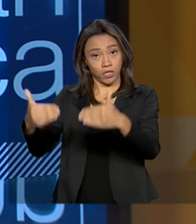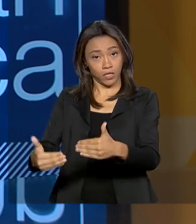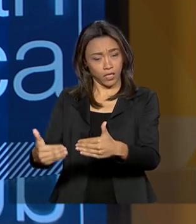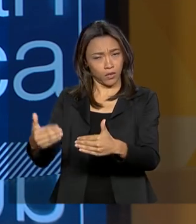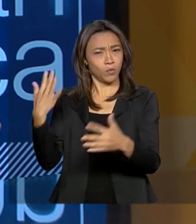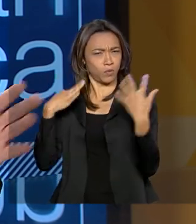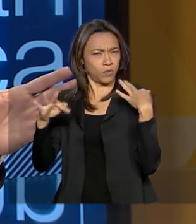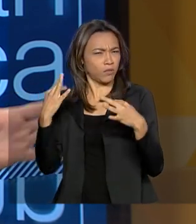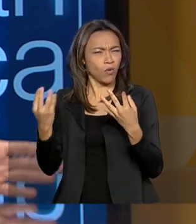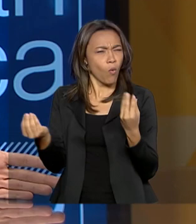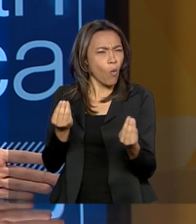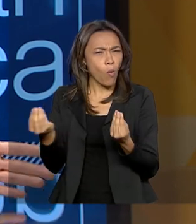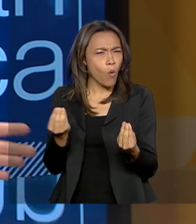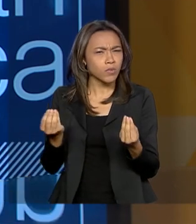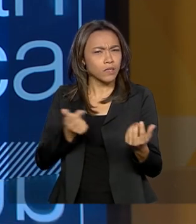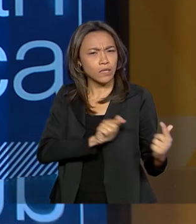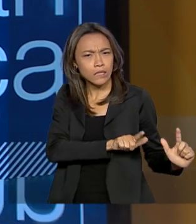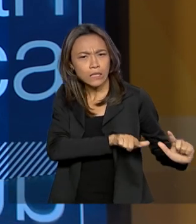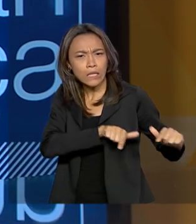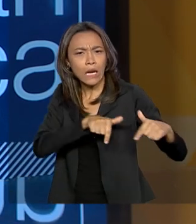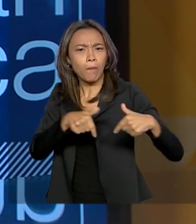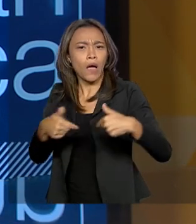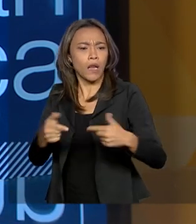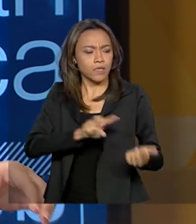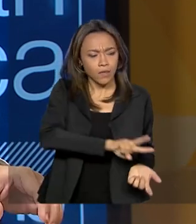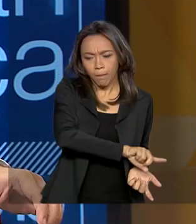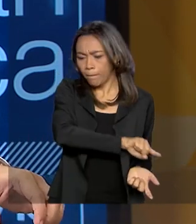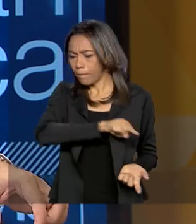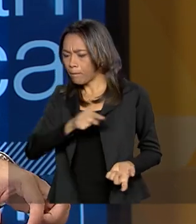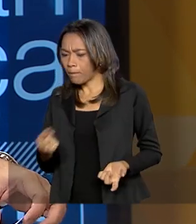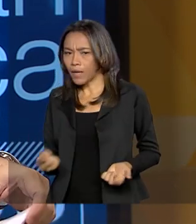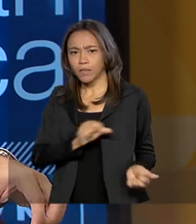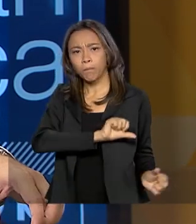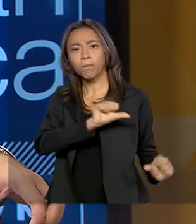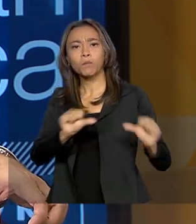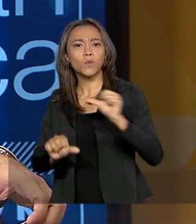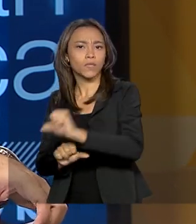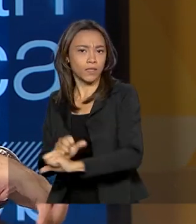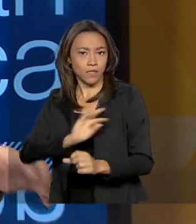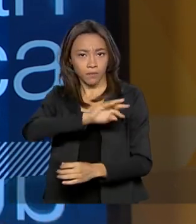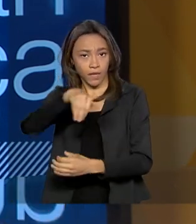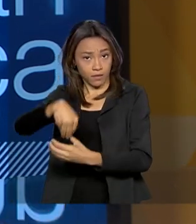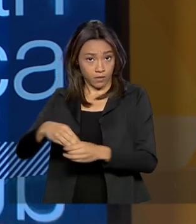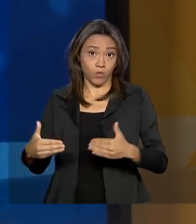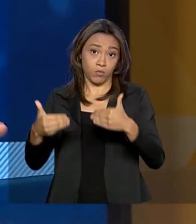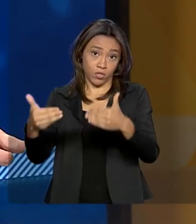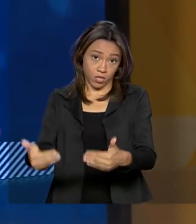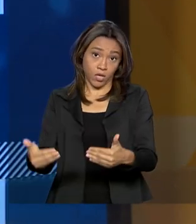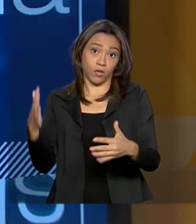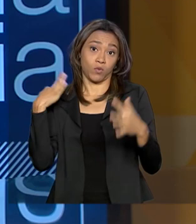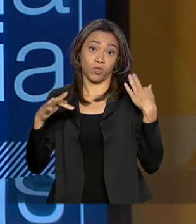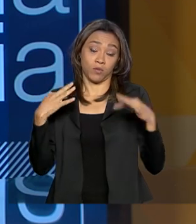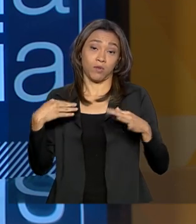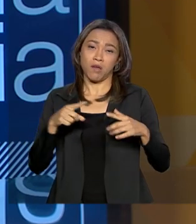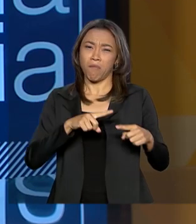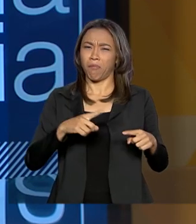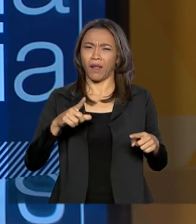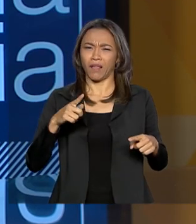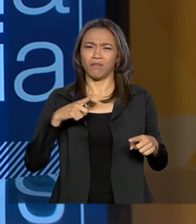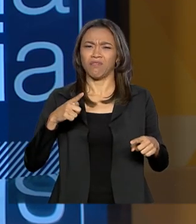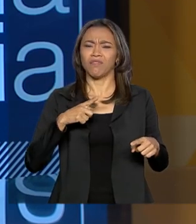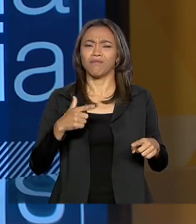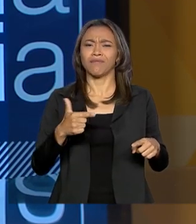trabalho nessa passagem do Ministério da Cidadania para o Ministério do Turismo, para que não haja nenhuma descontinuidade